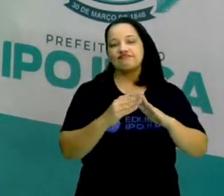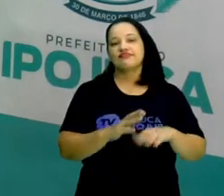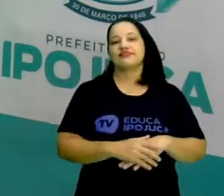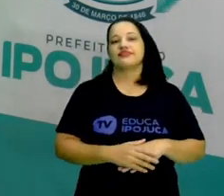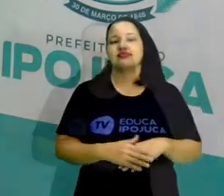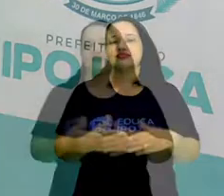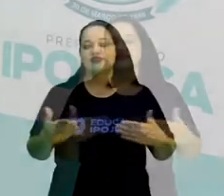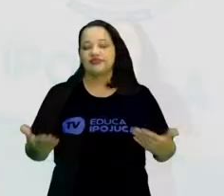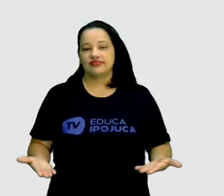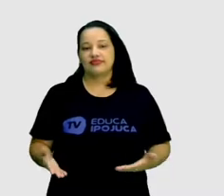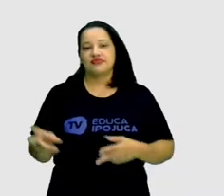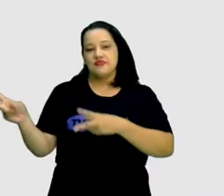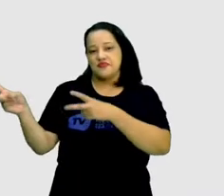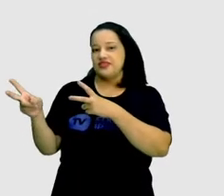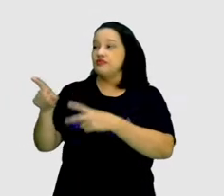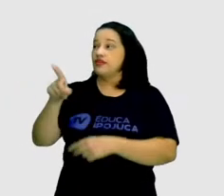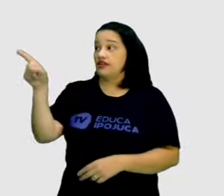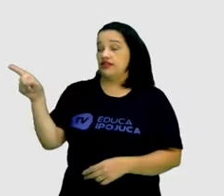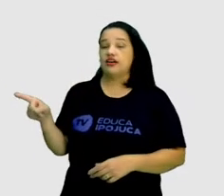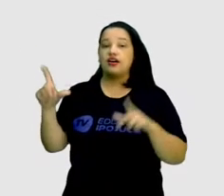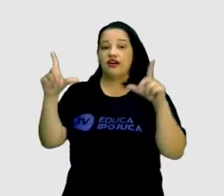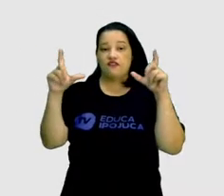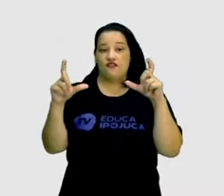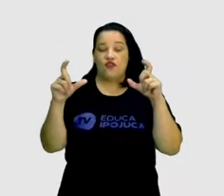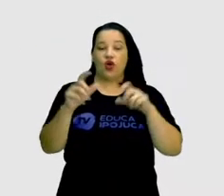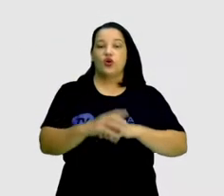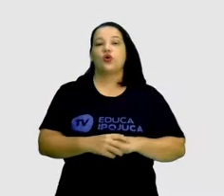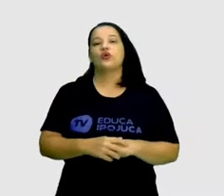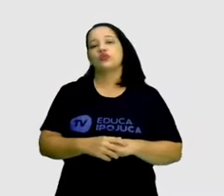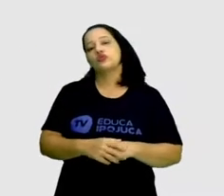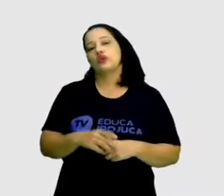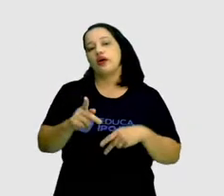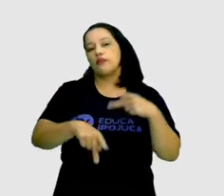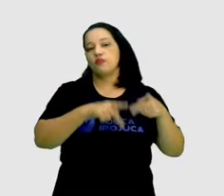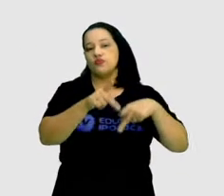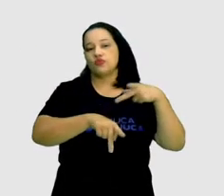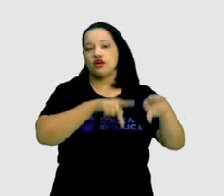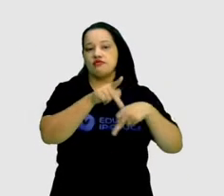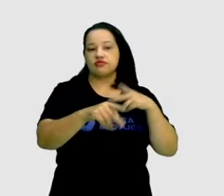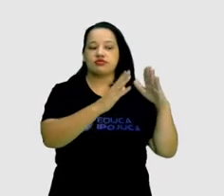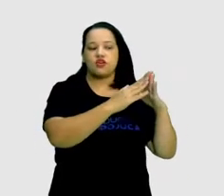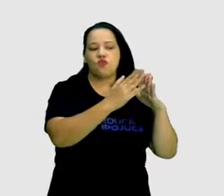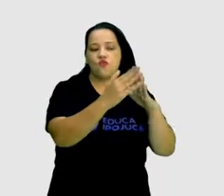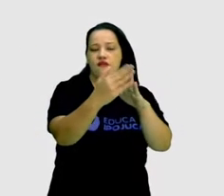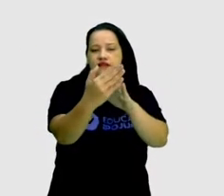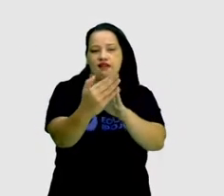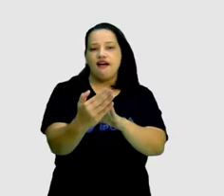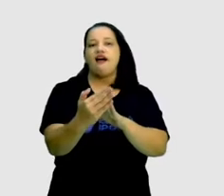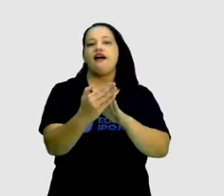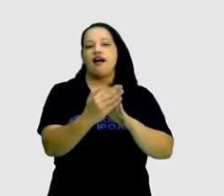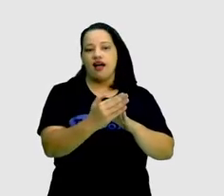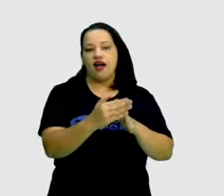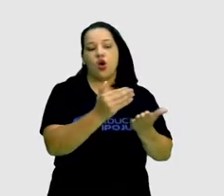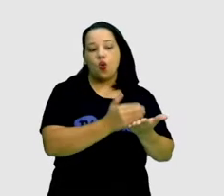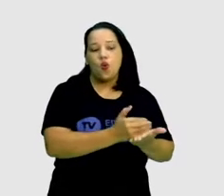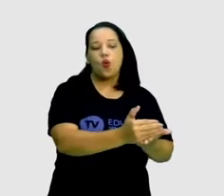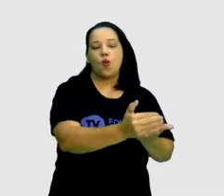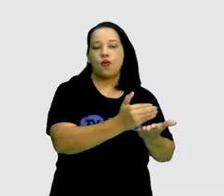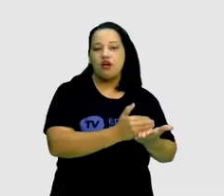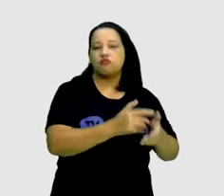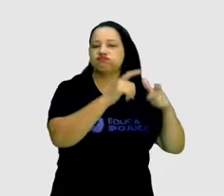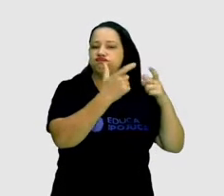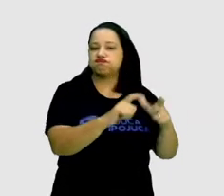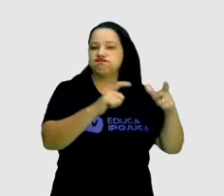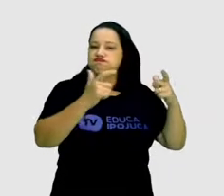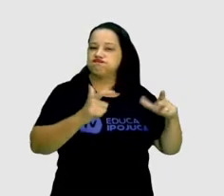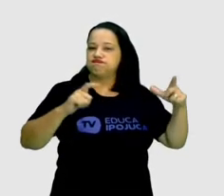Podemos perceber aqui na foto que a parte da população e as residências começaram a crescer cada vez